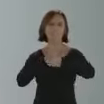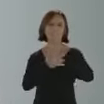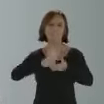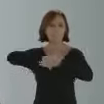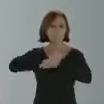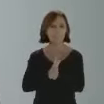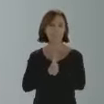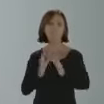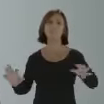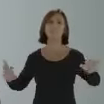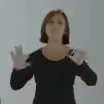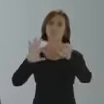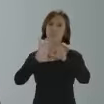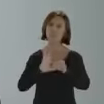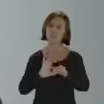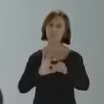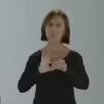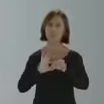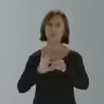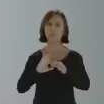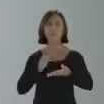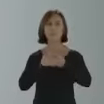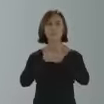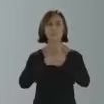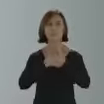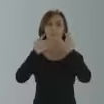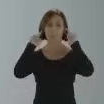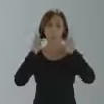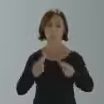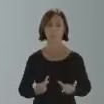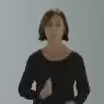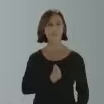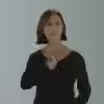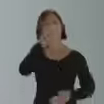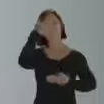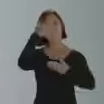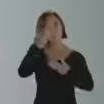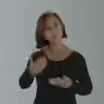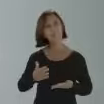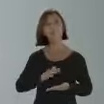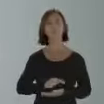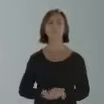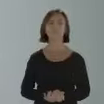dar esta virada juntos, em nome da vida humana. Muito obrigado.